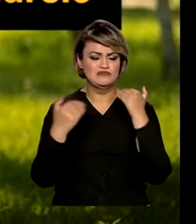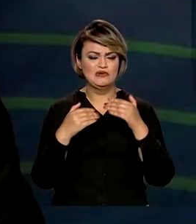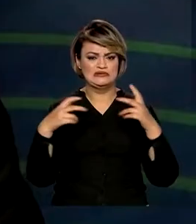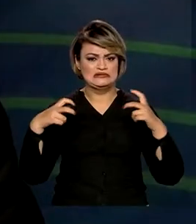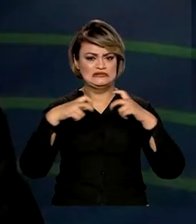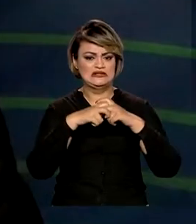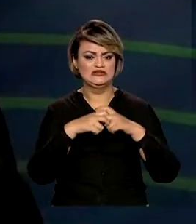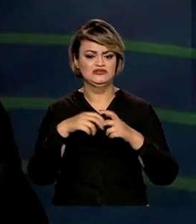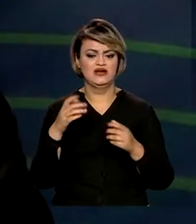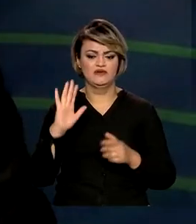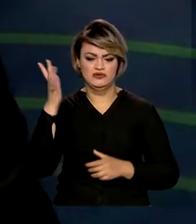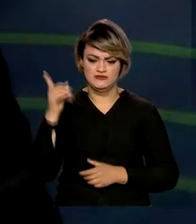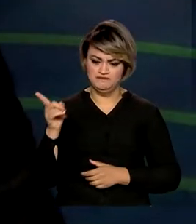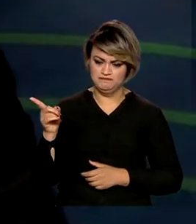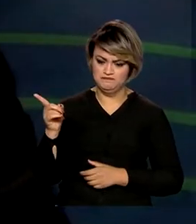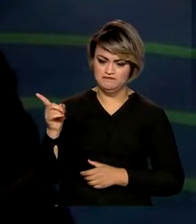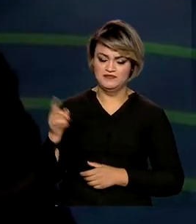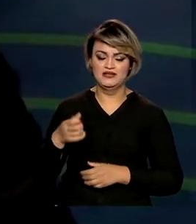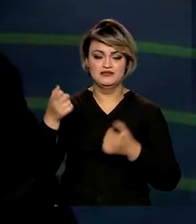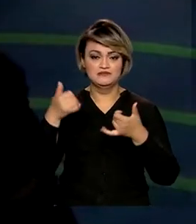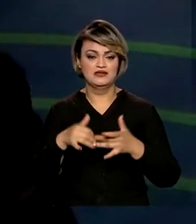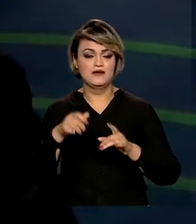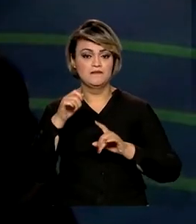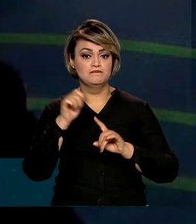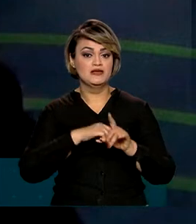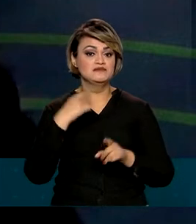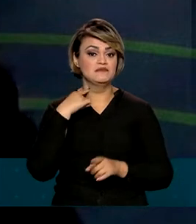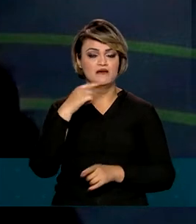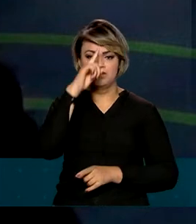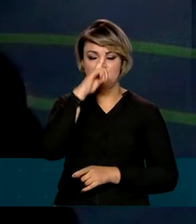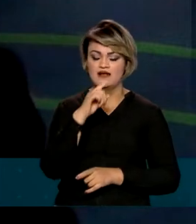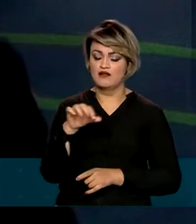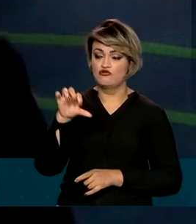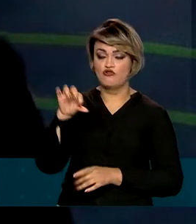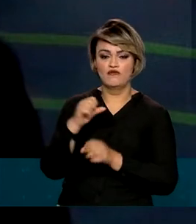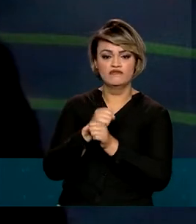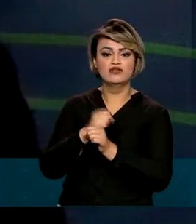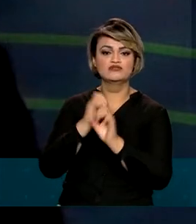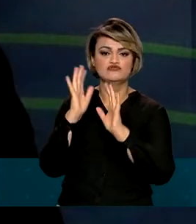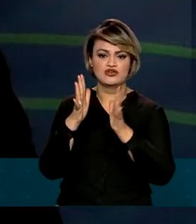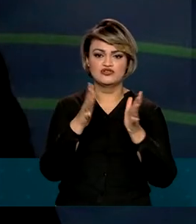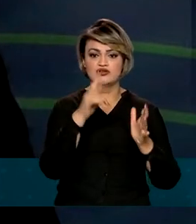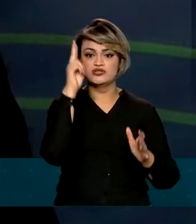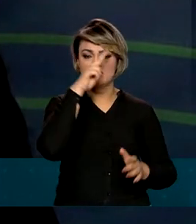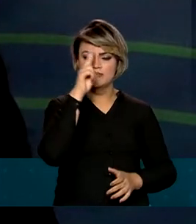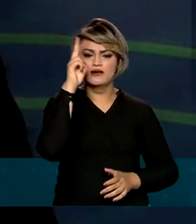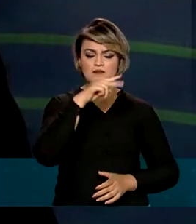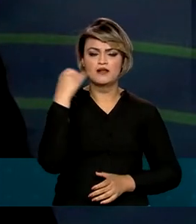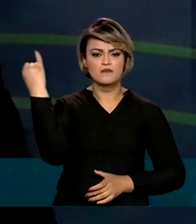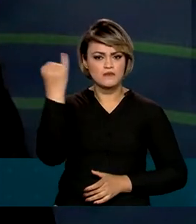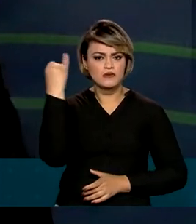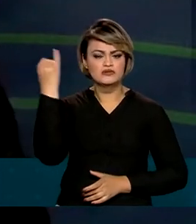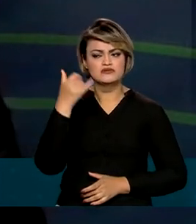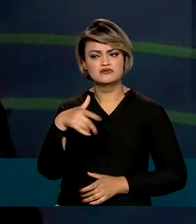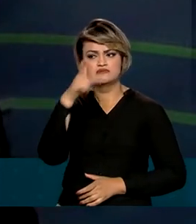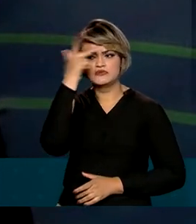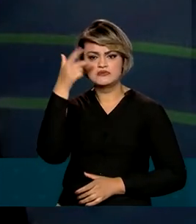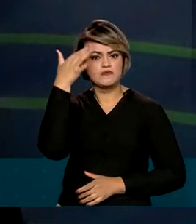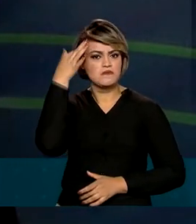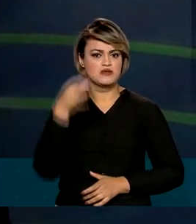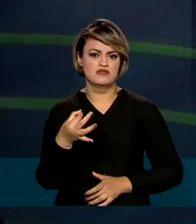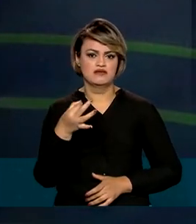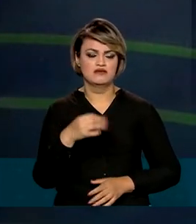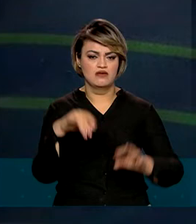trânsito. O Maio Amarelo é uma campanha que já vem pelo nono ano consecutivo, mostrando a importância dessa conscientização